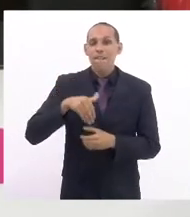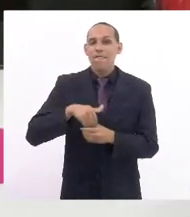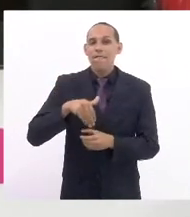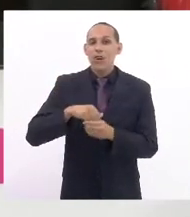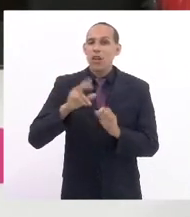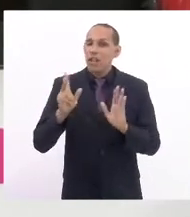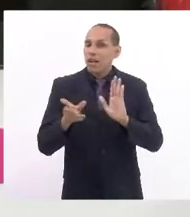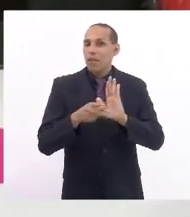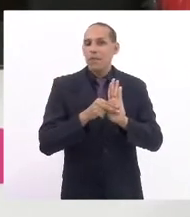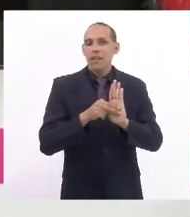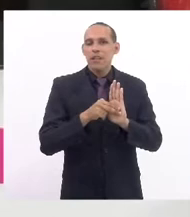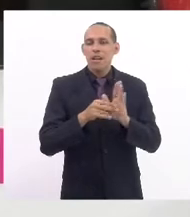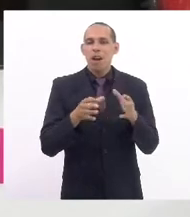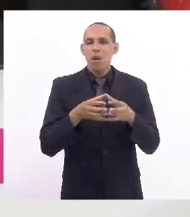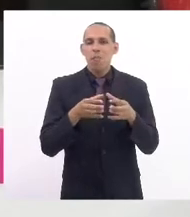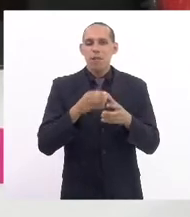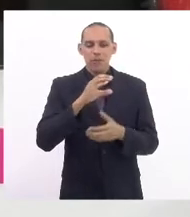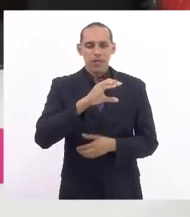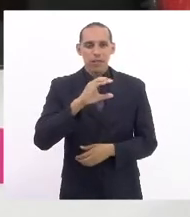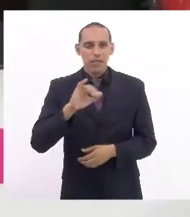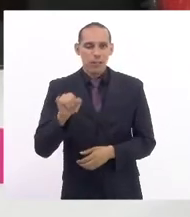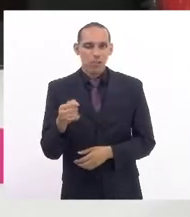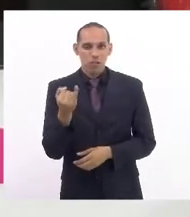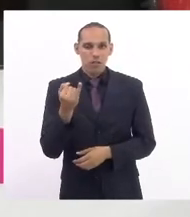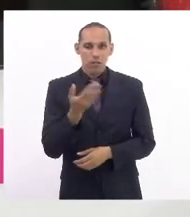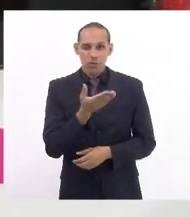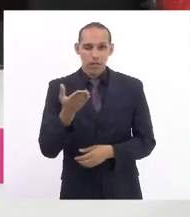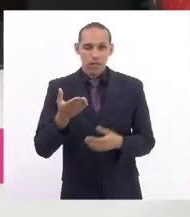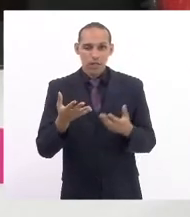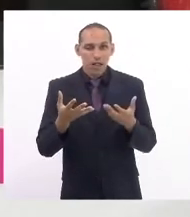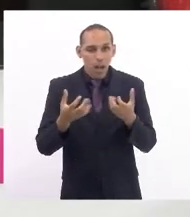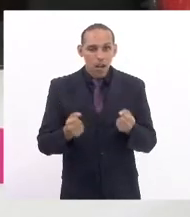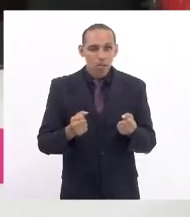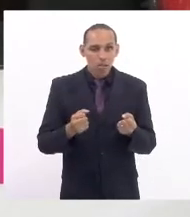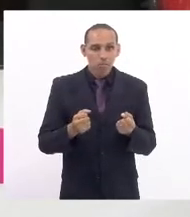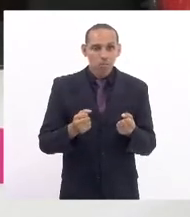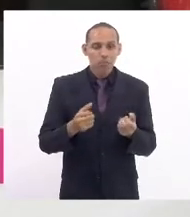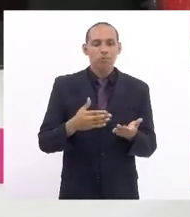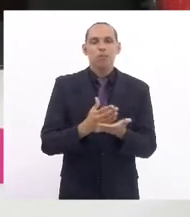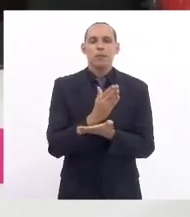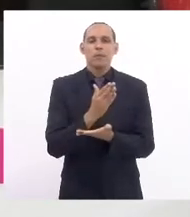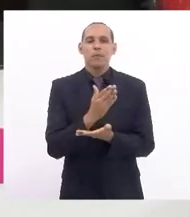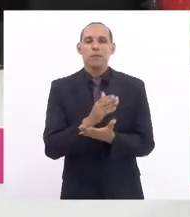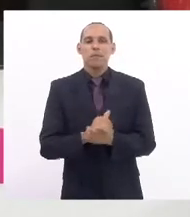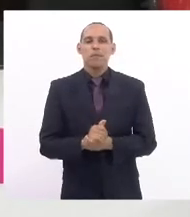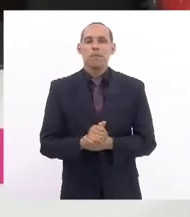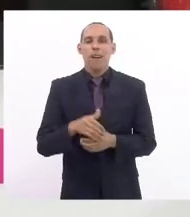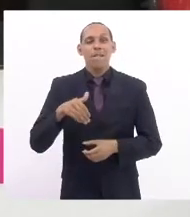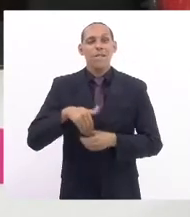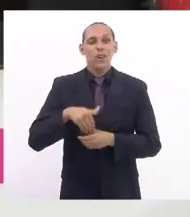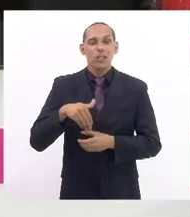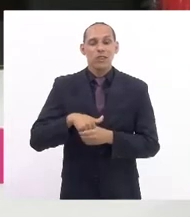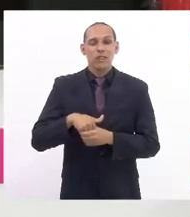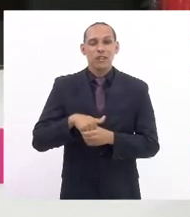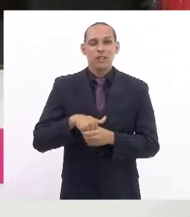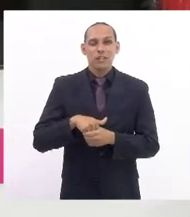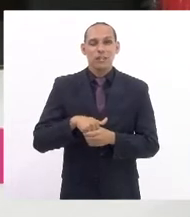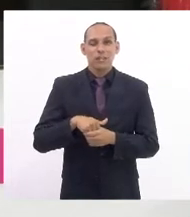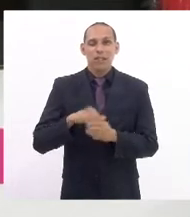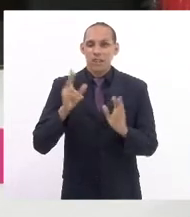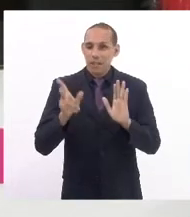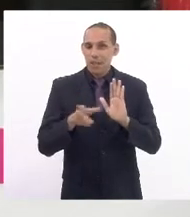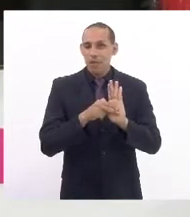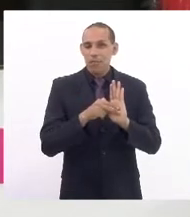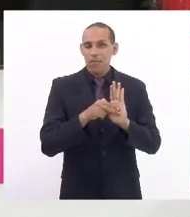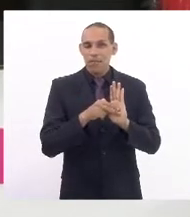emendas da comissão de construção e justiça. Os senhores que aprovam uma das comissões estão aprovados. Em votação o projeto assim emendado